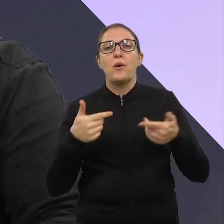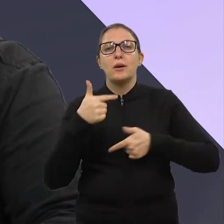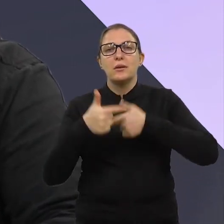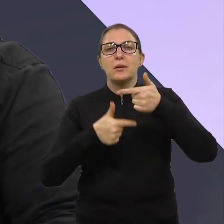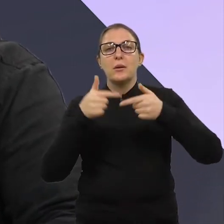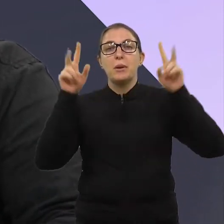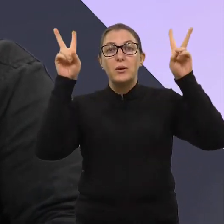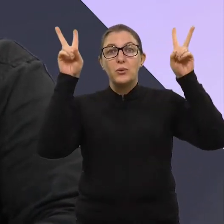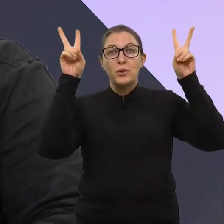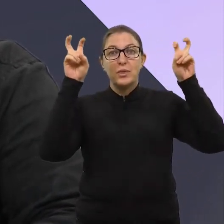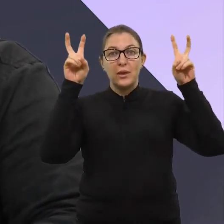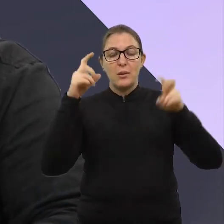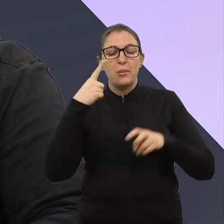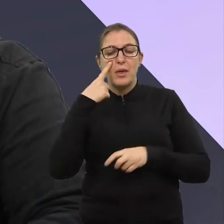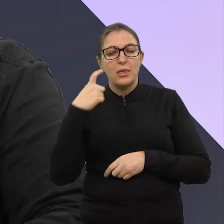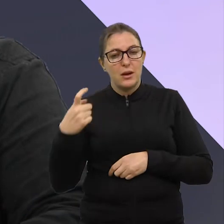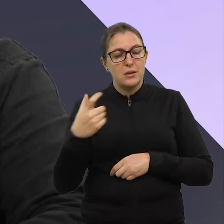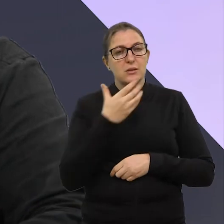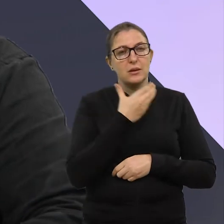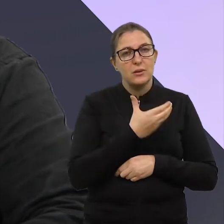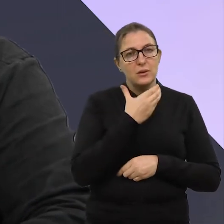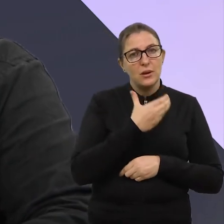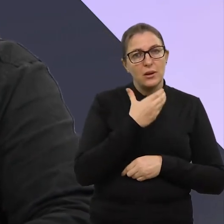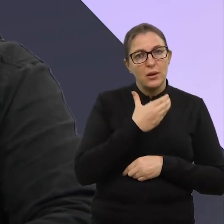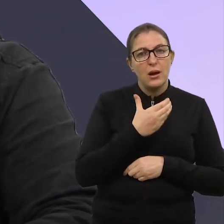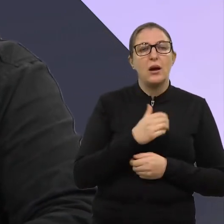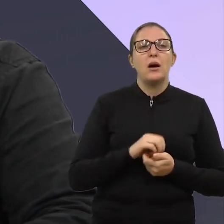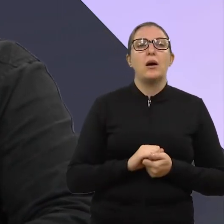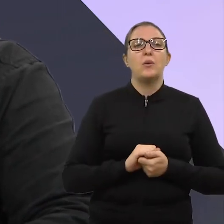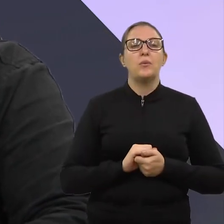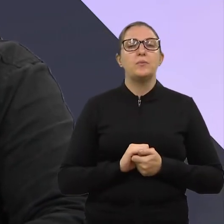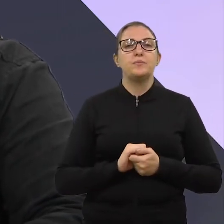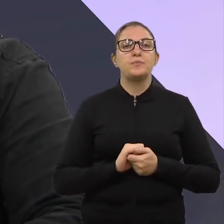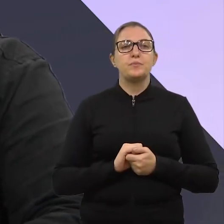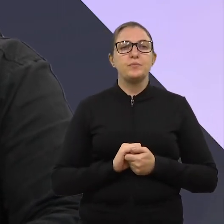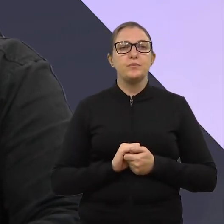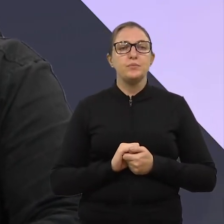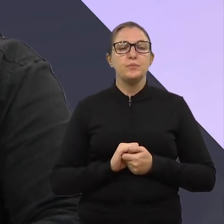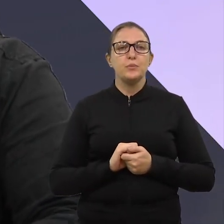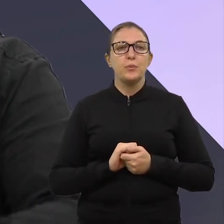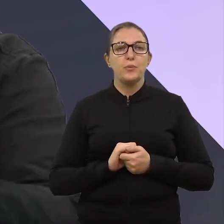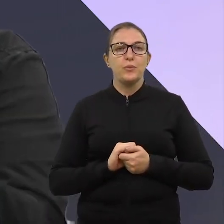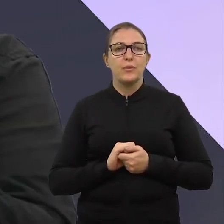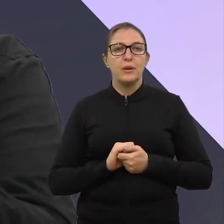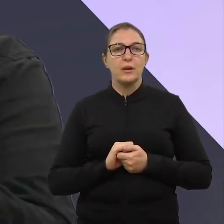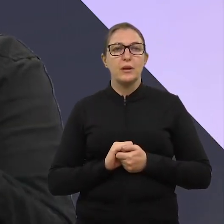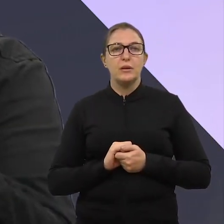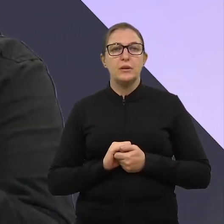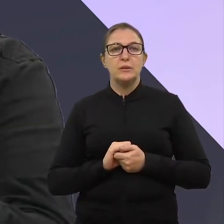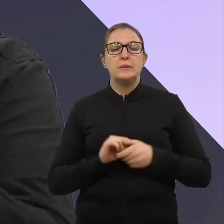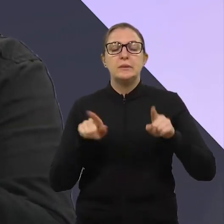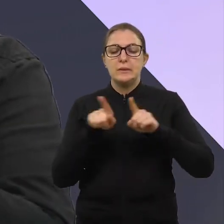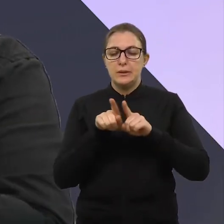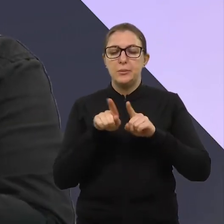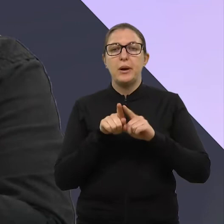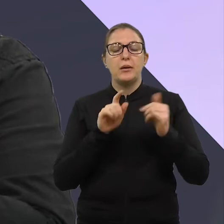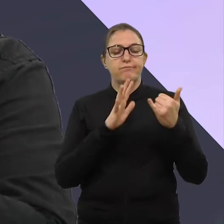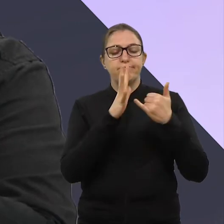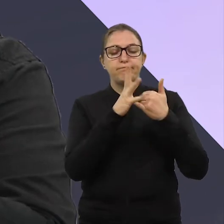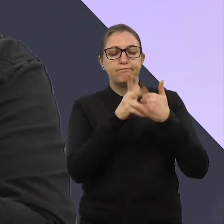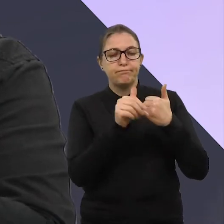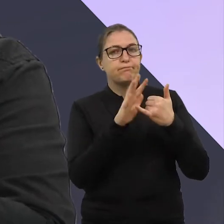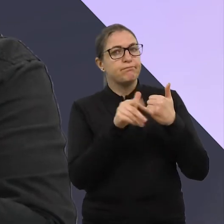um dos temas mais interessantes do Natal. Claro que passa pelo momento que estamos vivendo, né? E realmente a questão do Longines